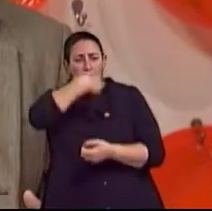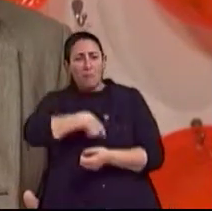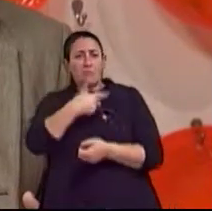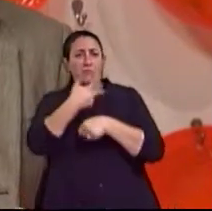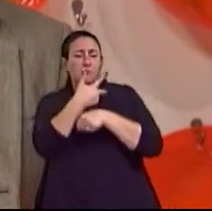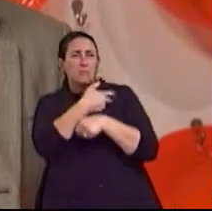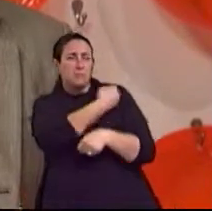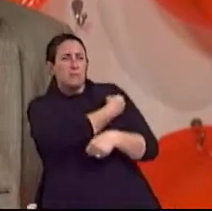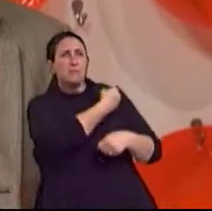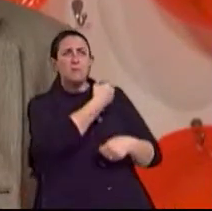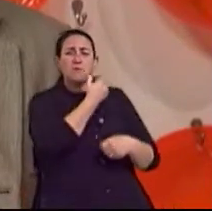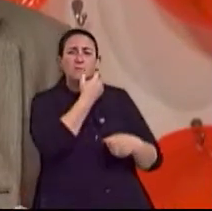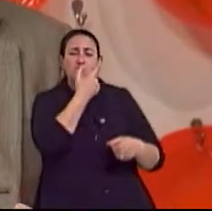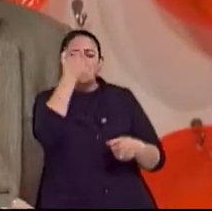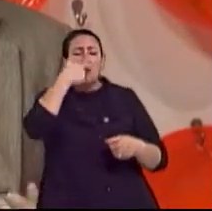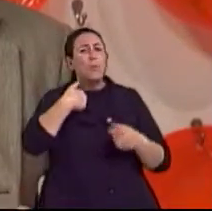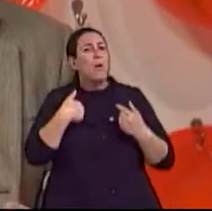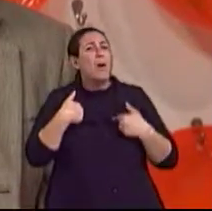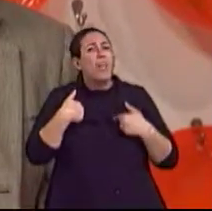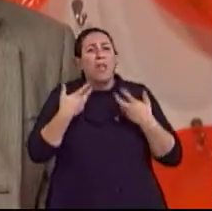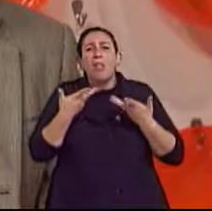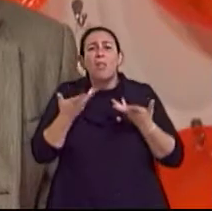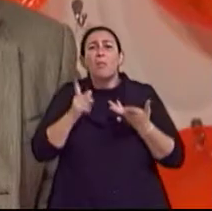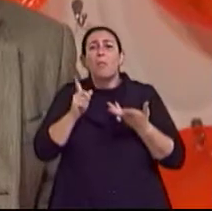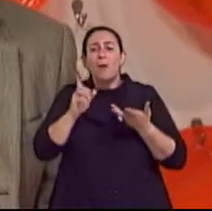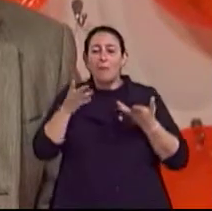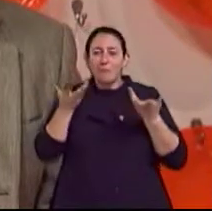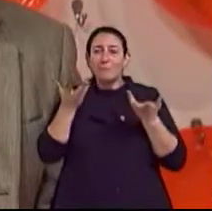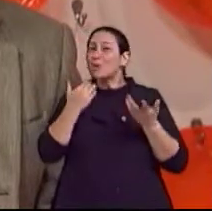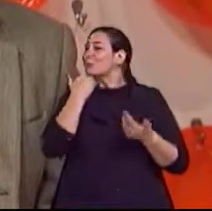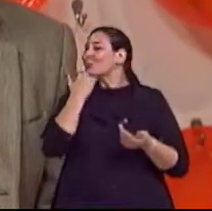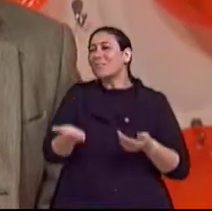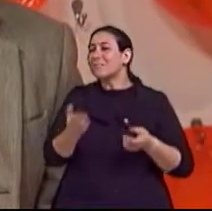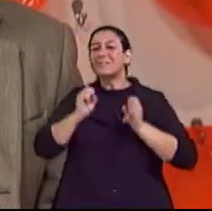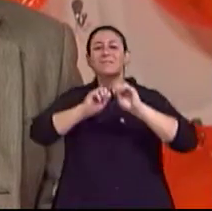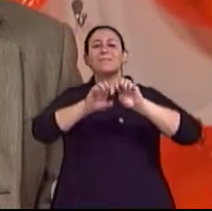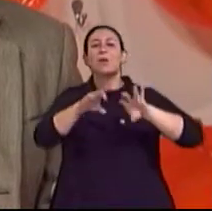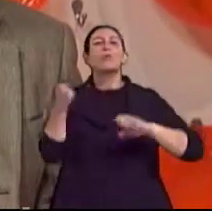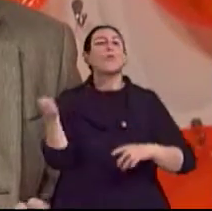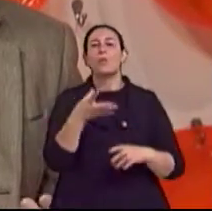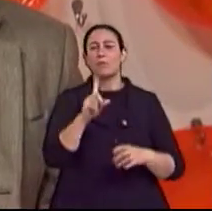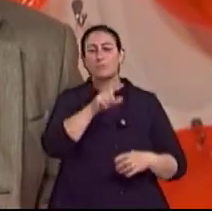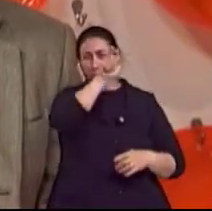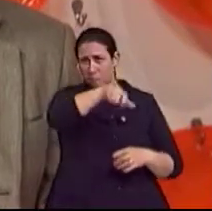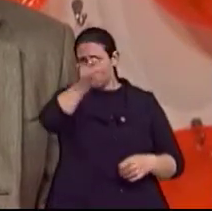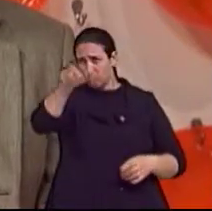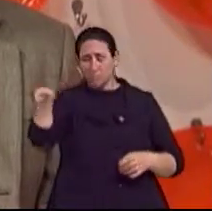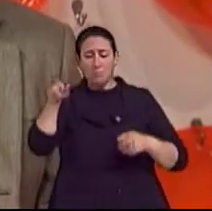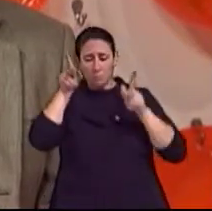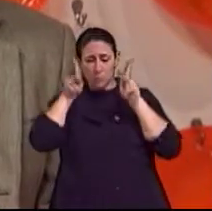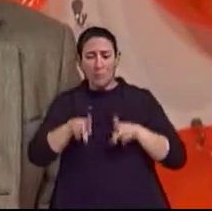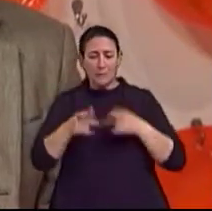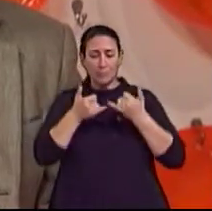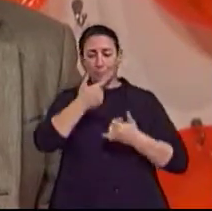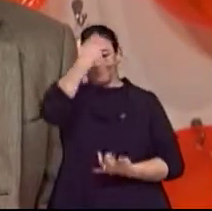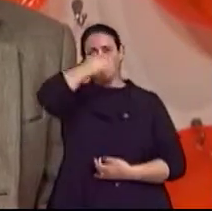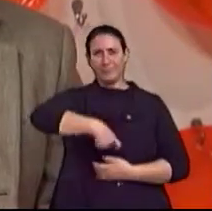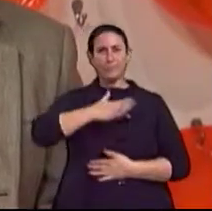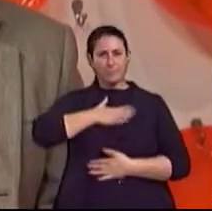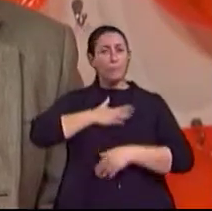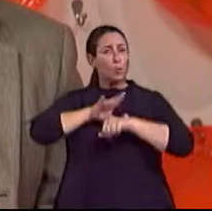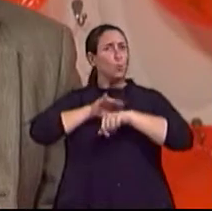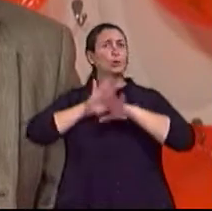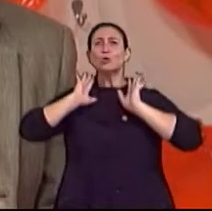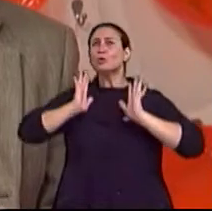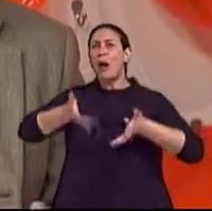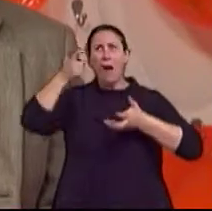situações. Então, por exemplo, não adianta querer ensinar coisas novas para as pessoas que têm demência. Então, não